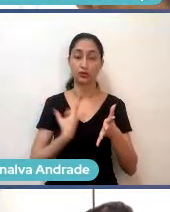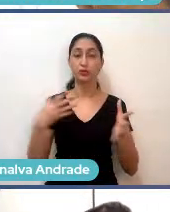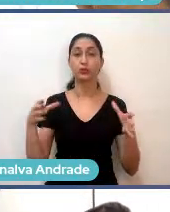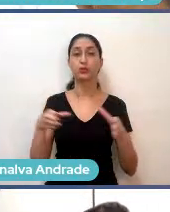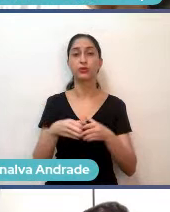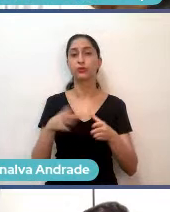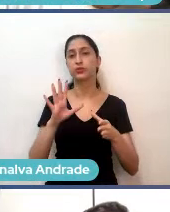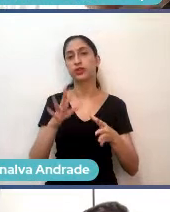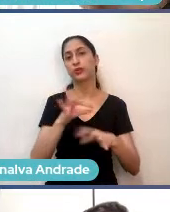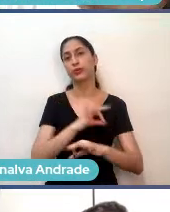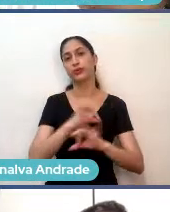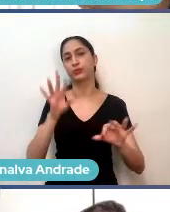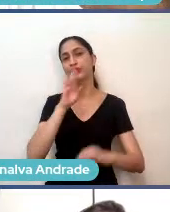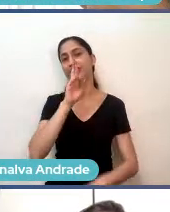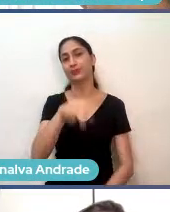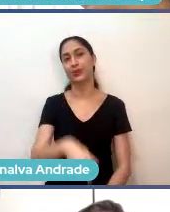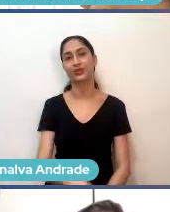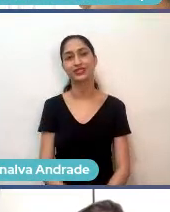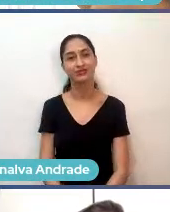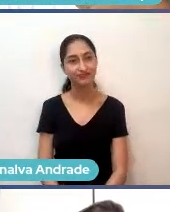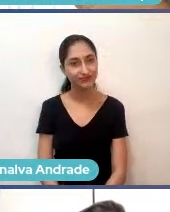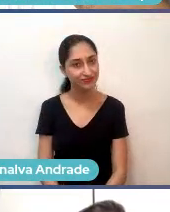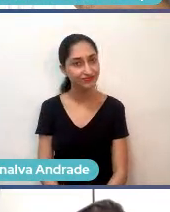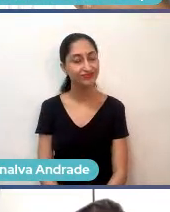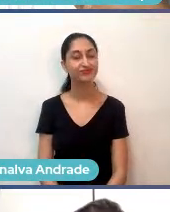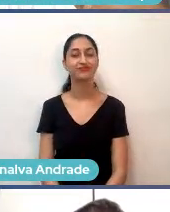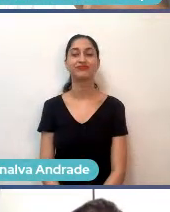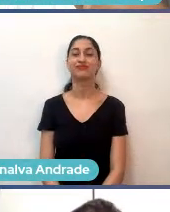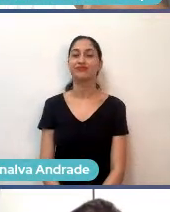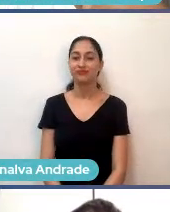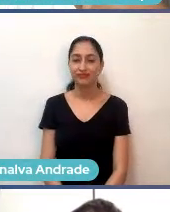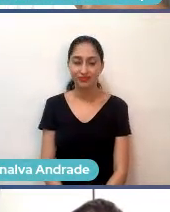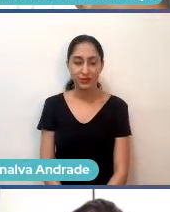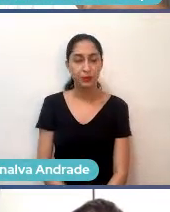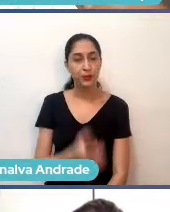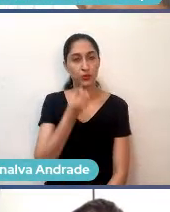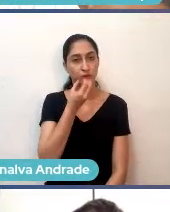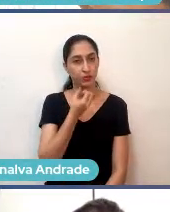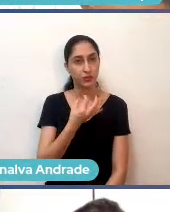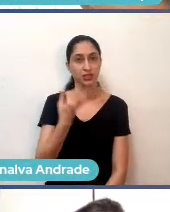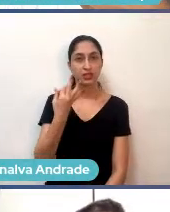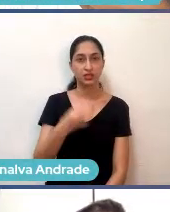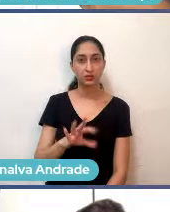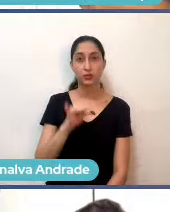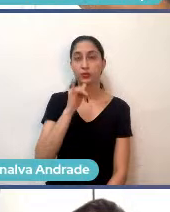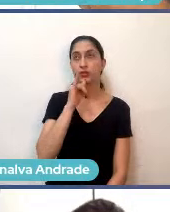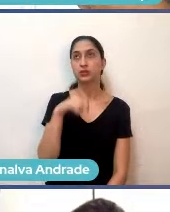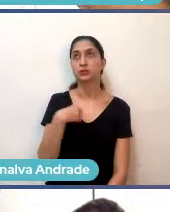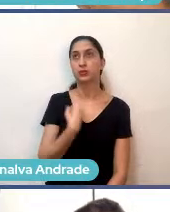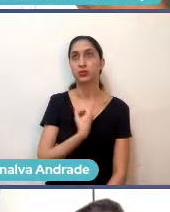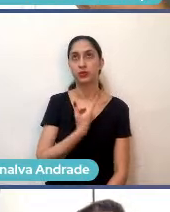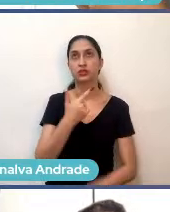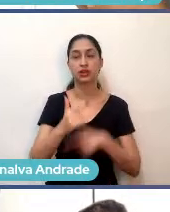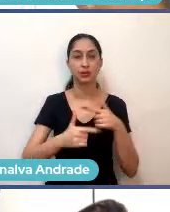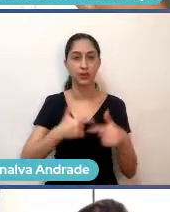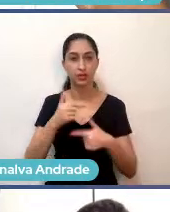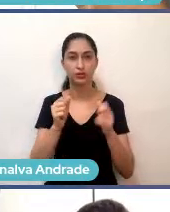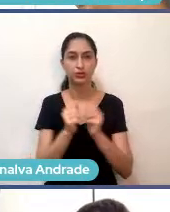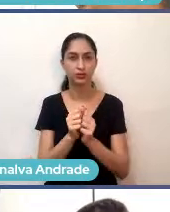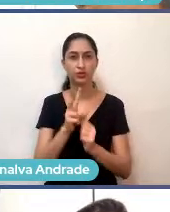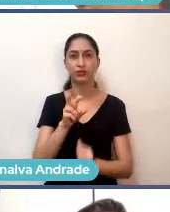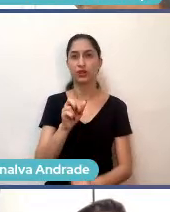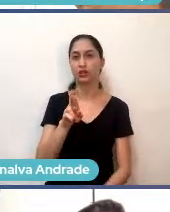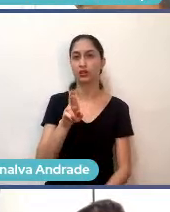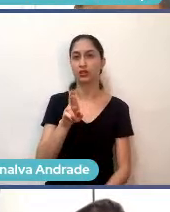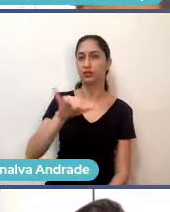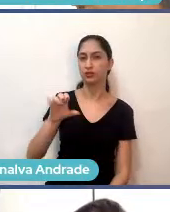assim, fantásticos, sabe? O pessoal teve bons resultados, apesar de, por exemplo, a gente atuar, a gente atua junto com o varejo, então tem vendedor